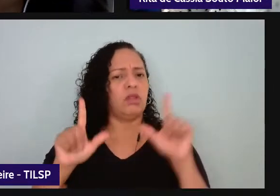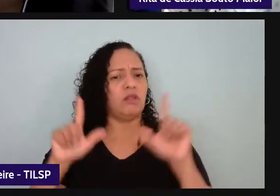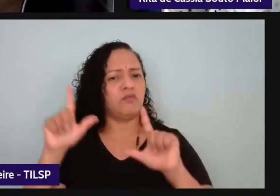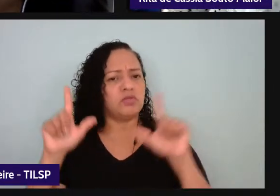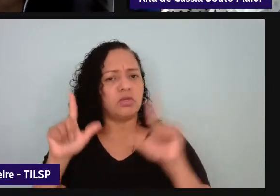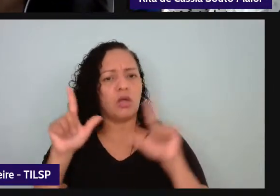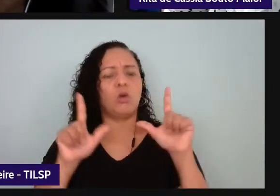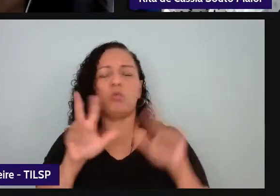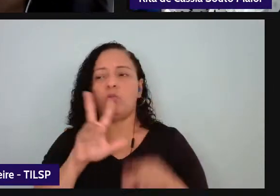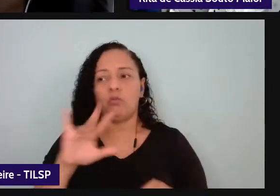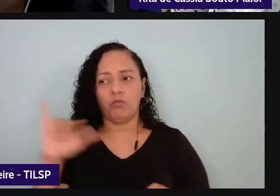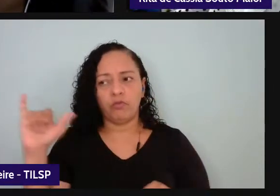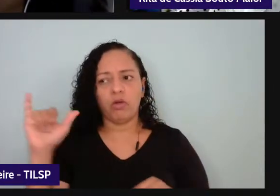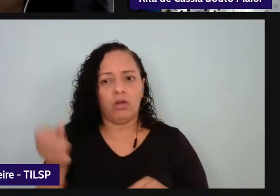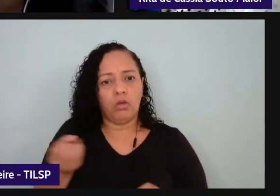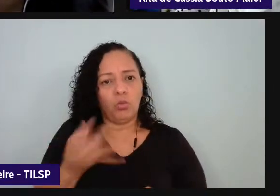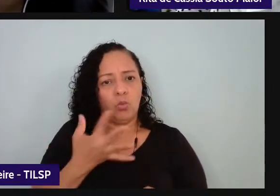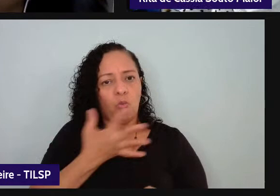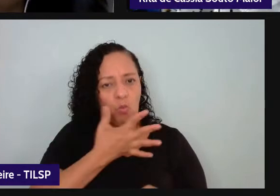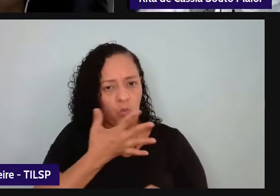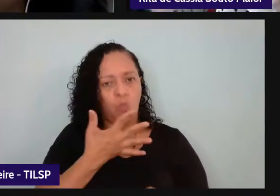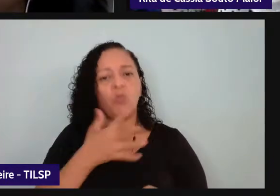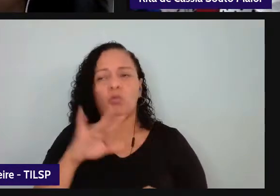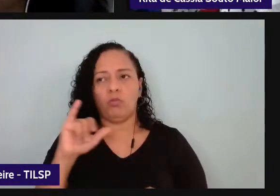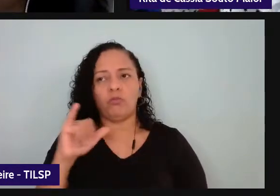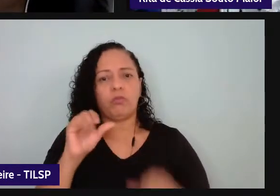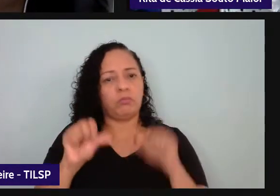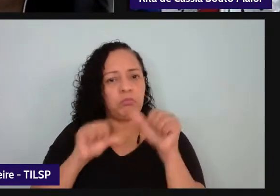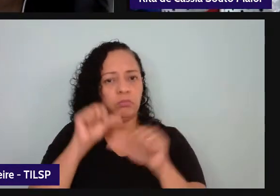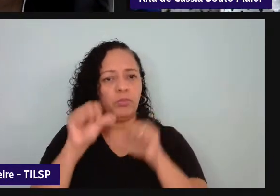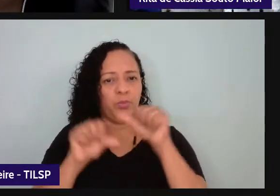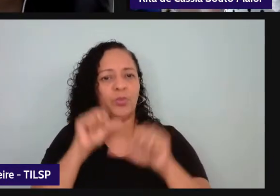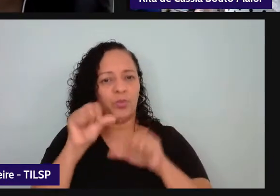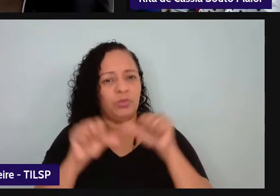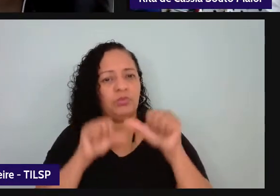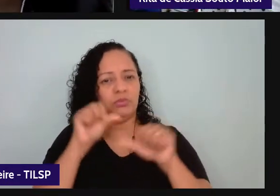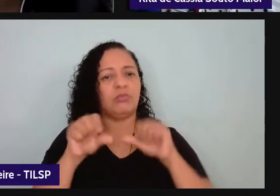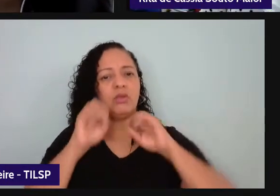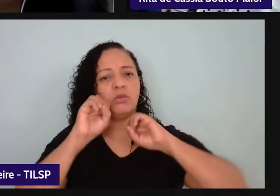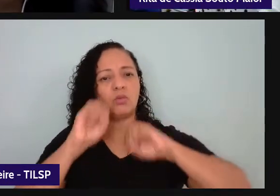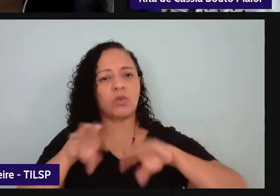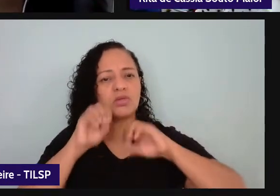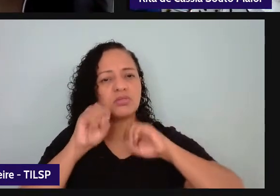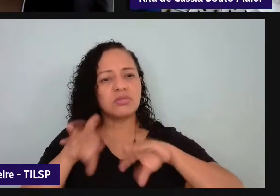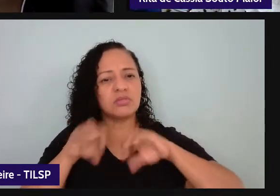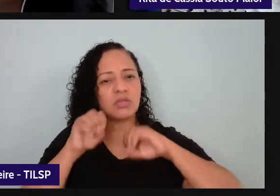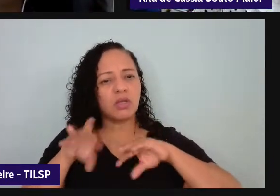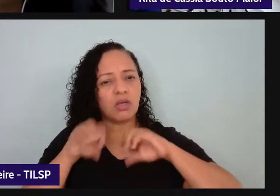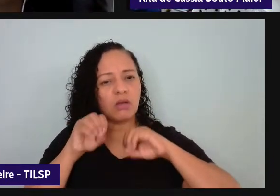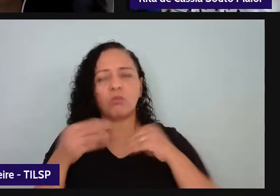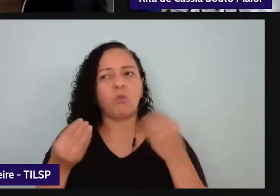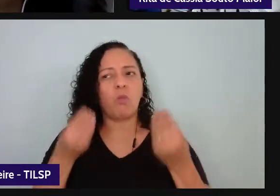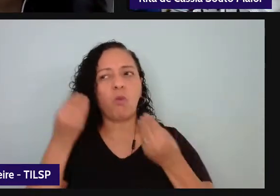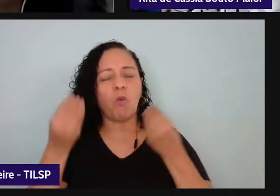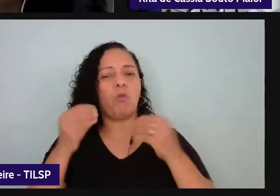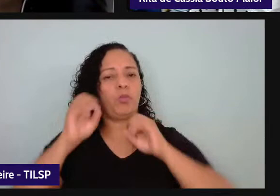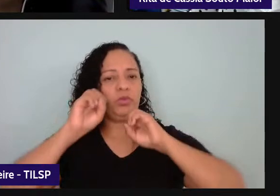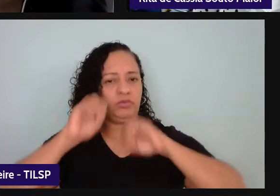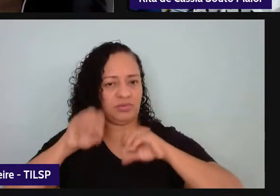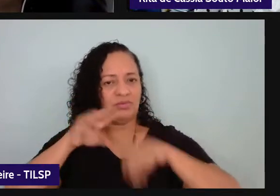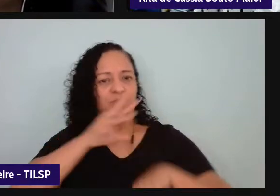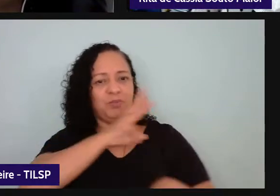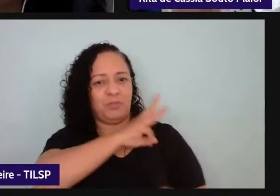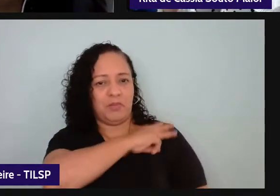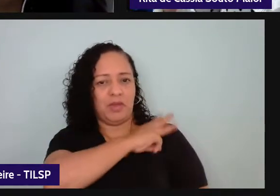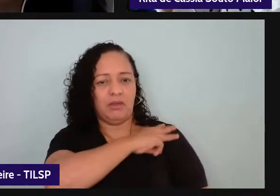implementação e a sua fala trouxe isso né uma mudança né nas bases desse ensino e a gente